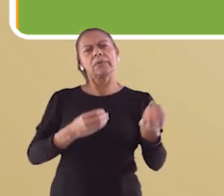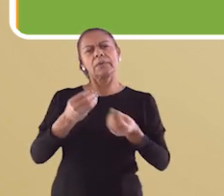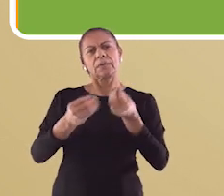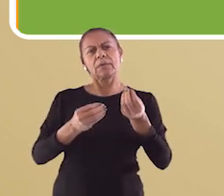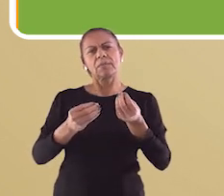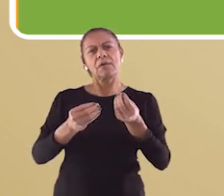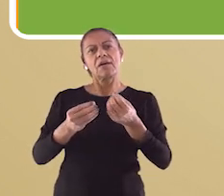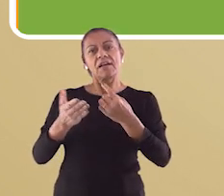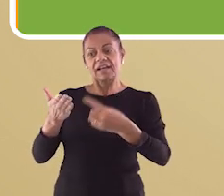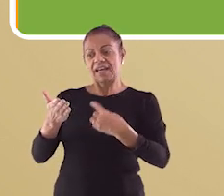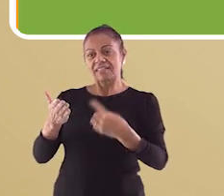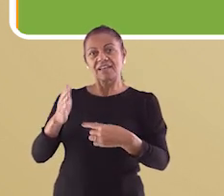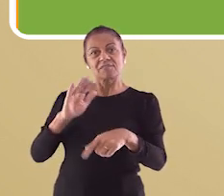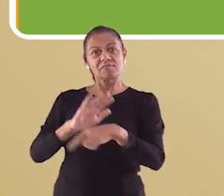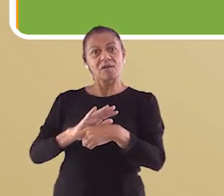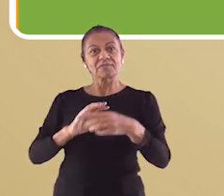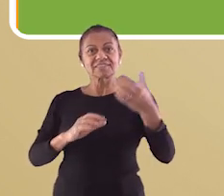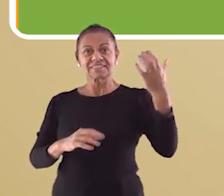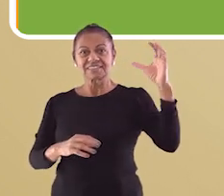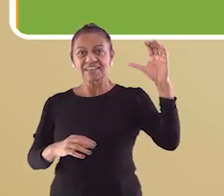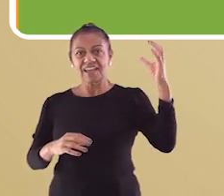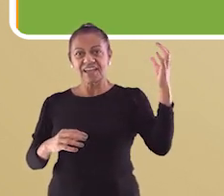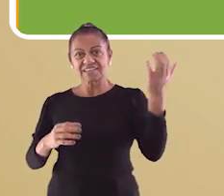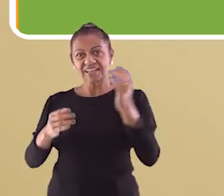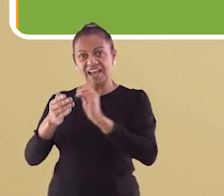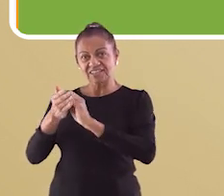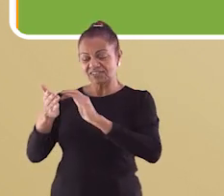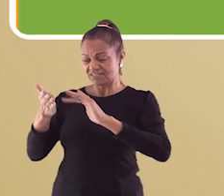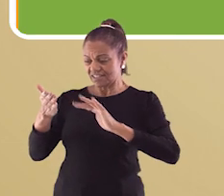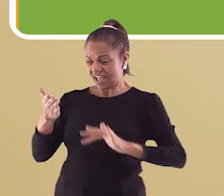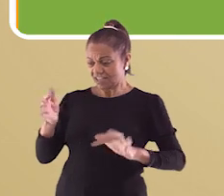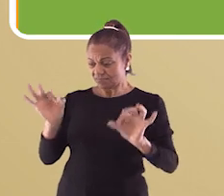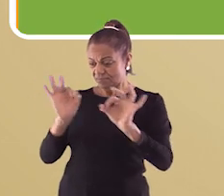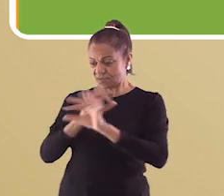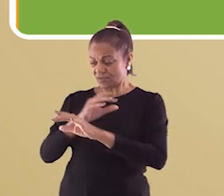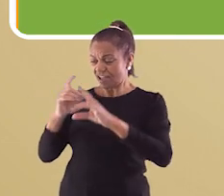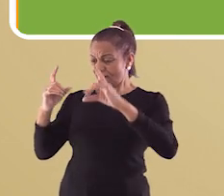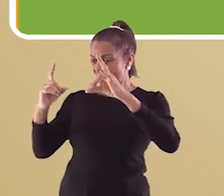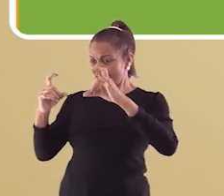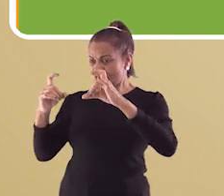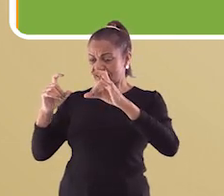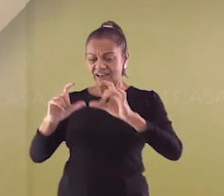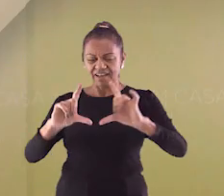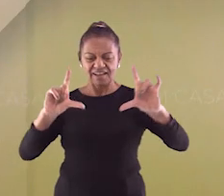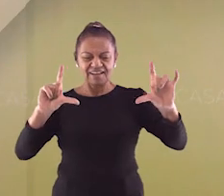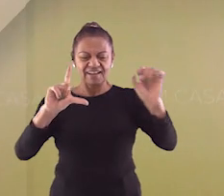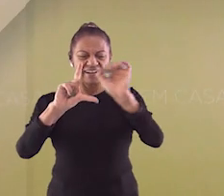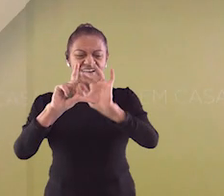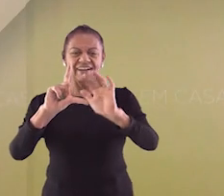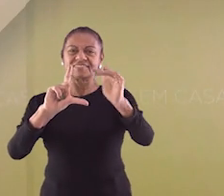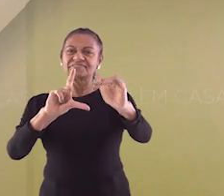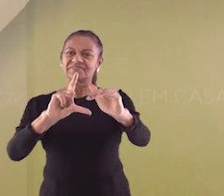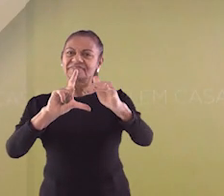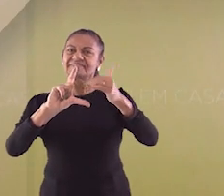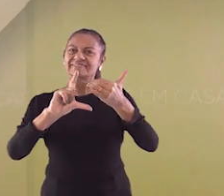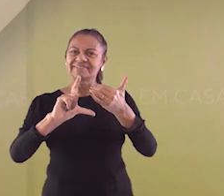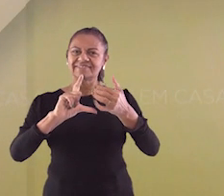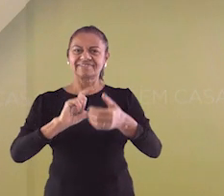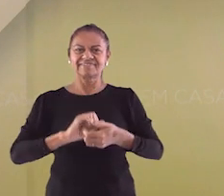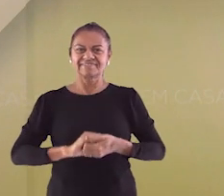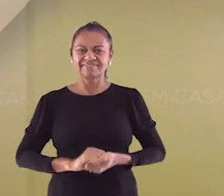caderno de ciências e nos enviar a partir do QR Code que está aí na sua tela. Agora, vamos